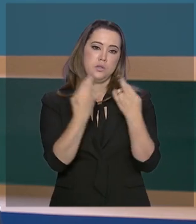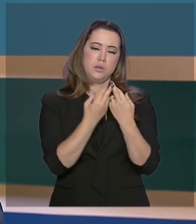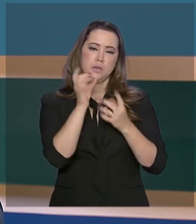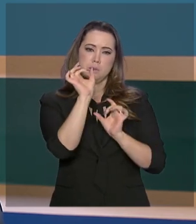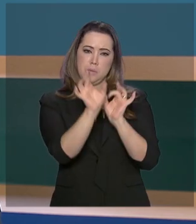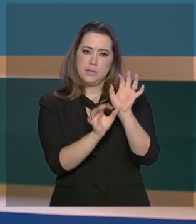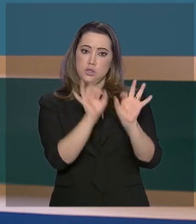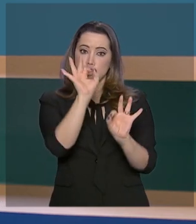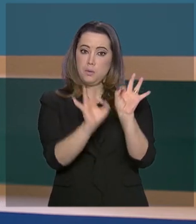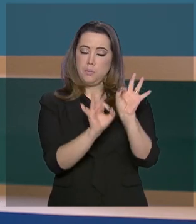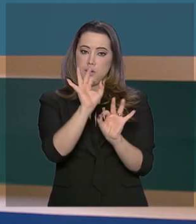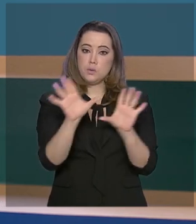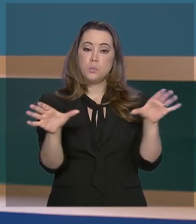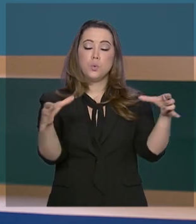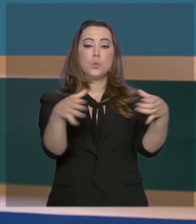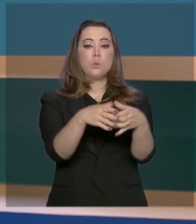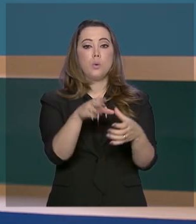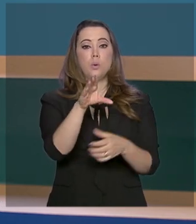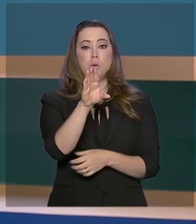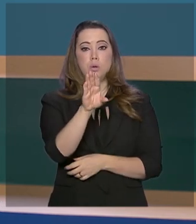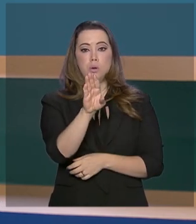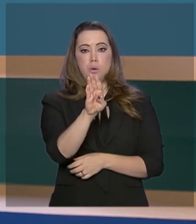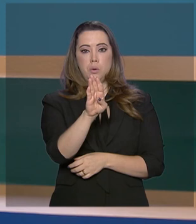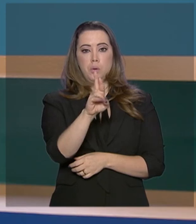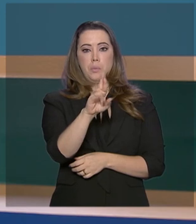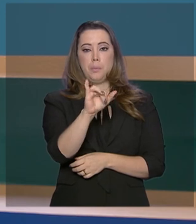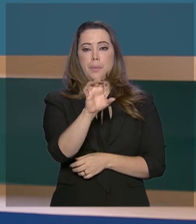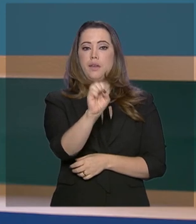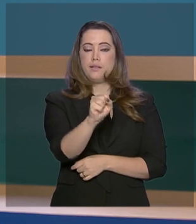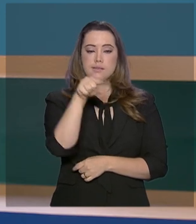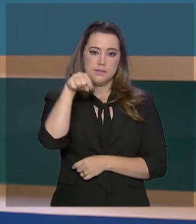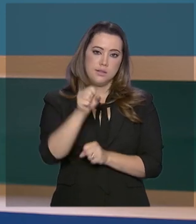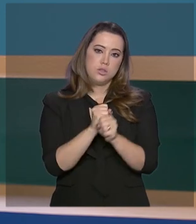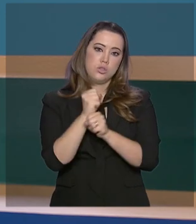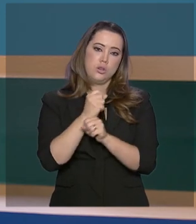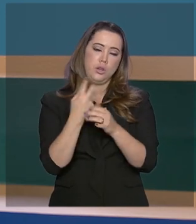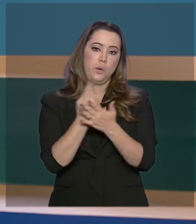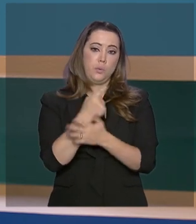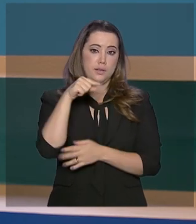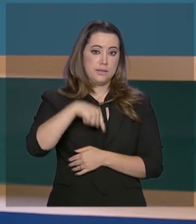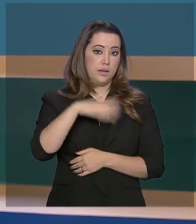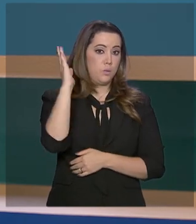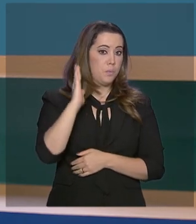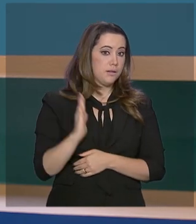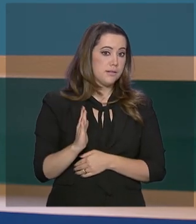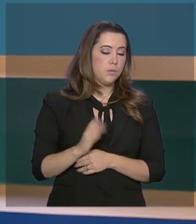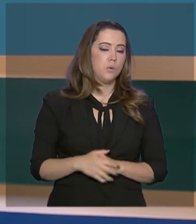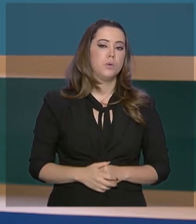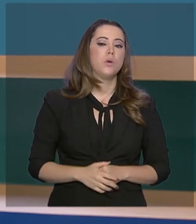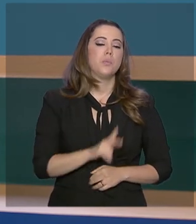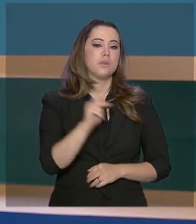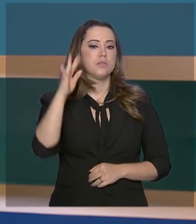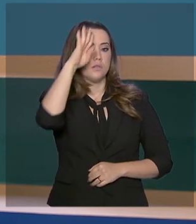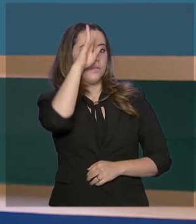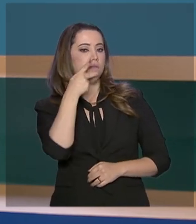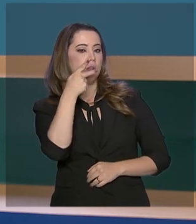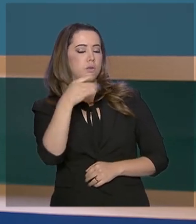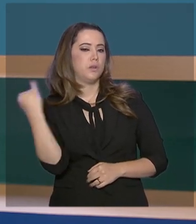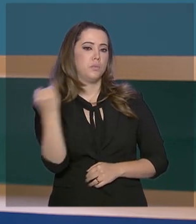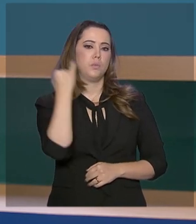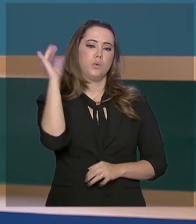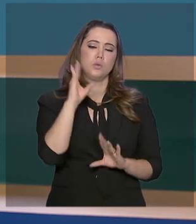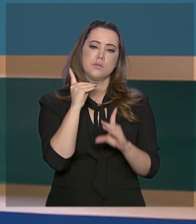de preparação para a cúpula do BRICS, que será realizada ainda este ano no Brasil. O presidente Jair Bolsonaro destacou a